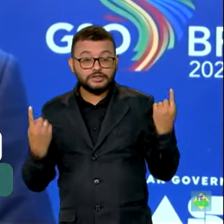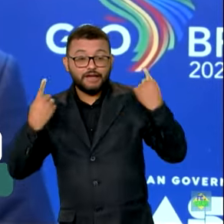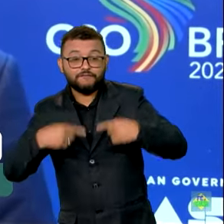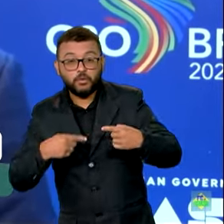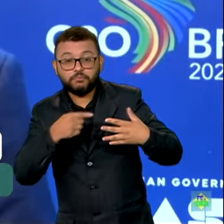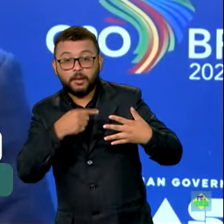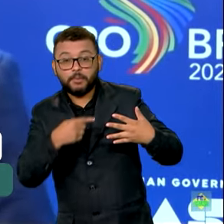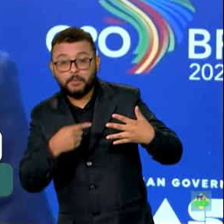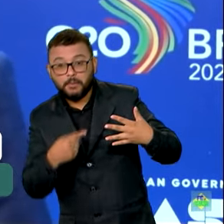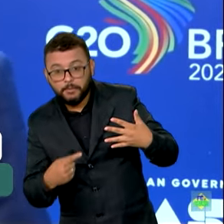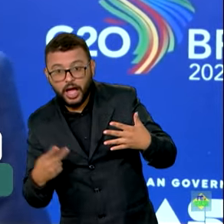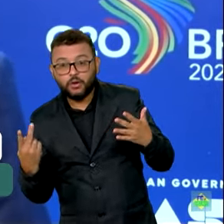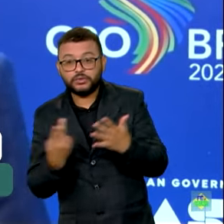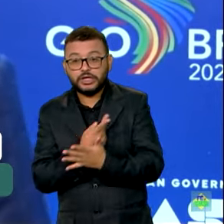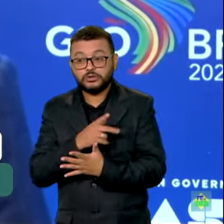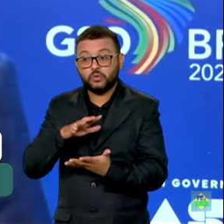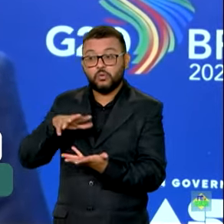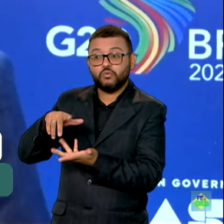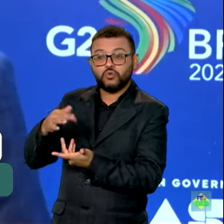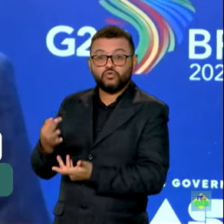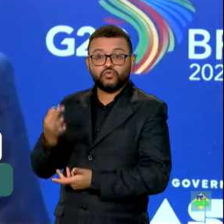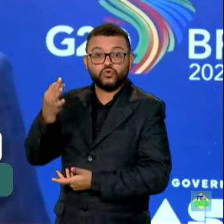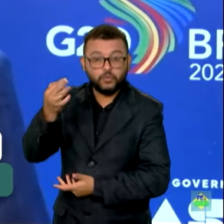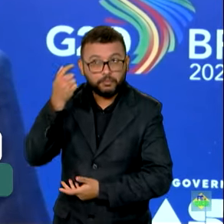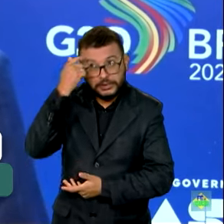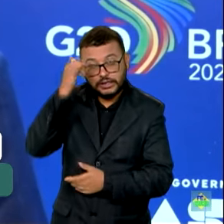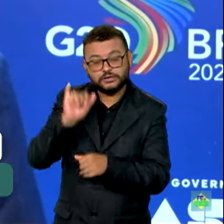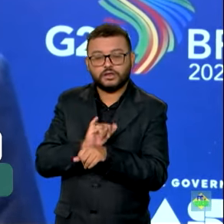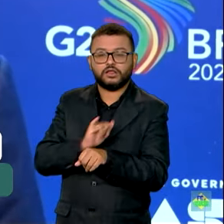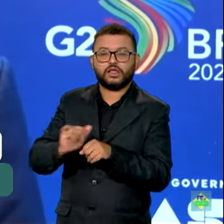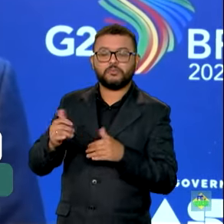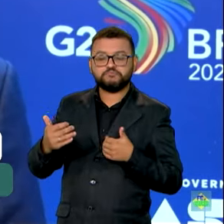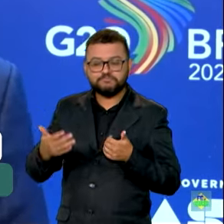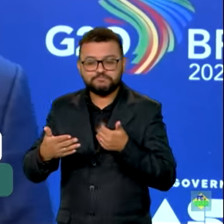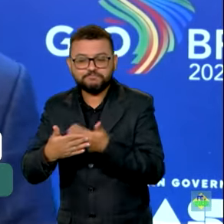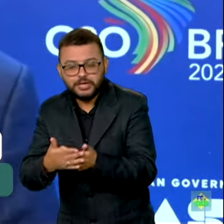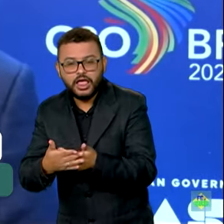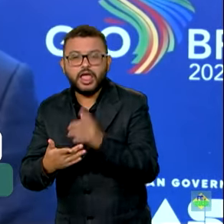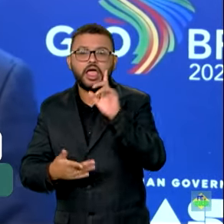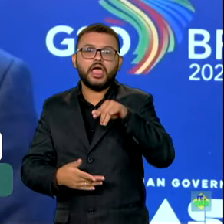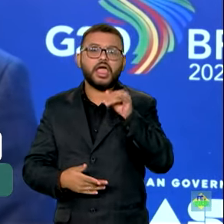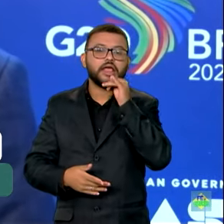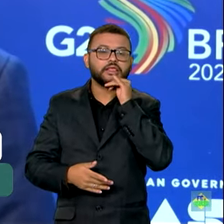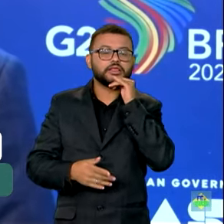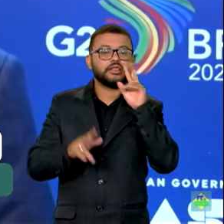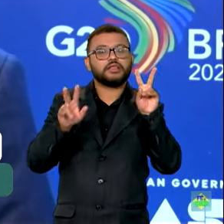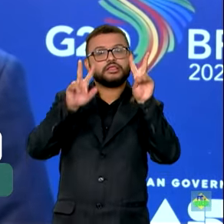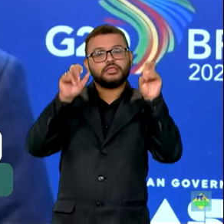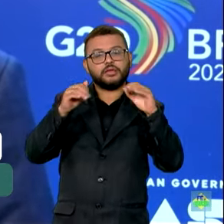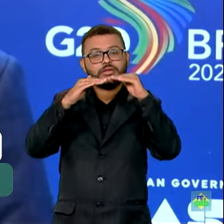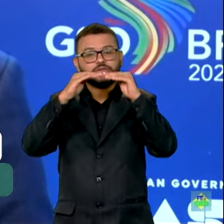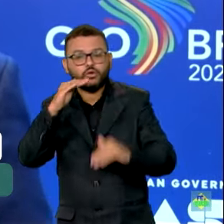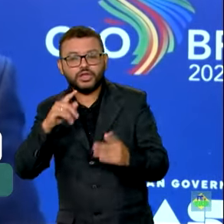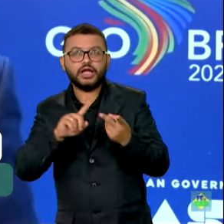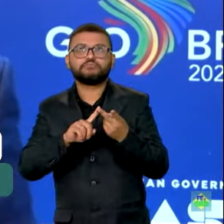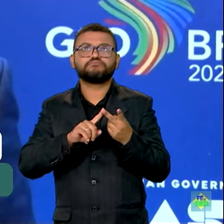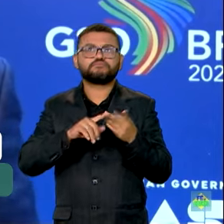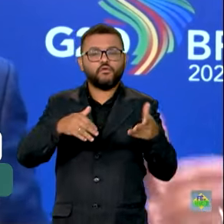colocados para o mundo no futuro próximo, dentre eles a questão da desigualdade e da fome,